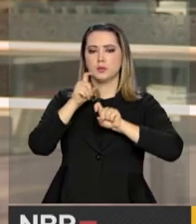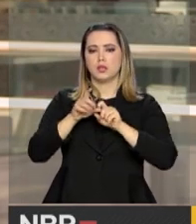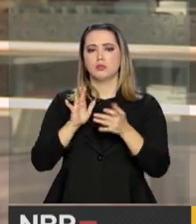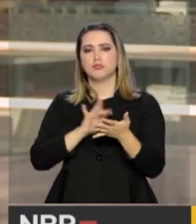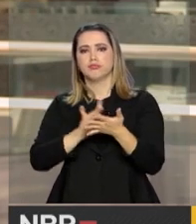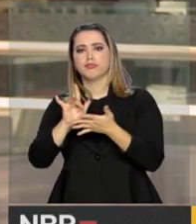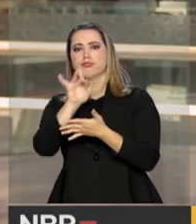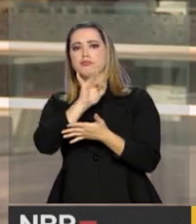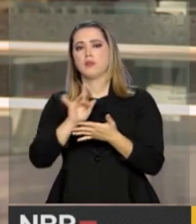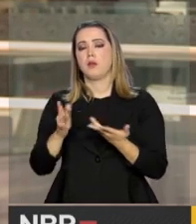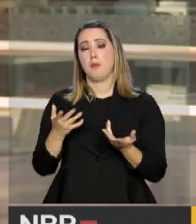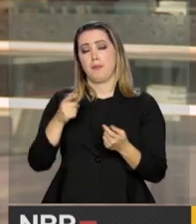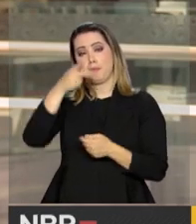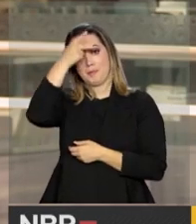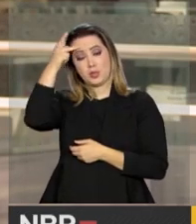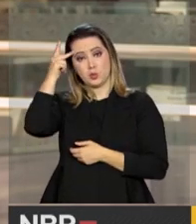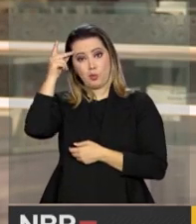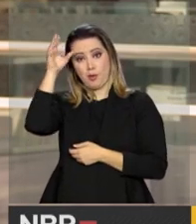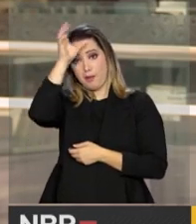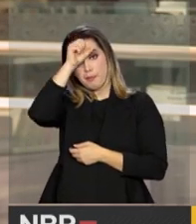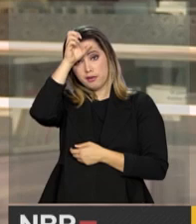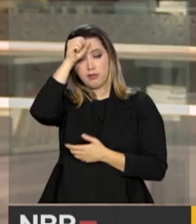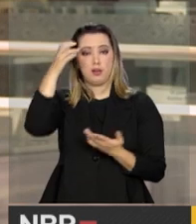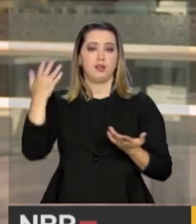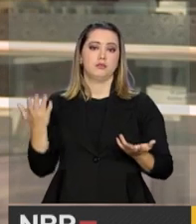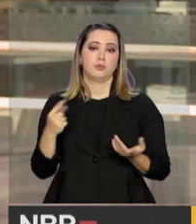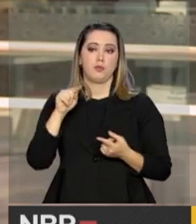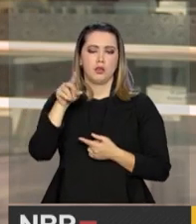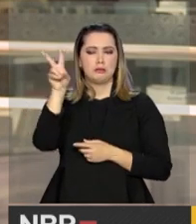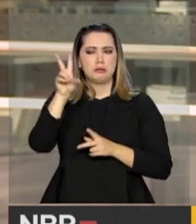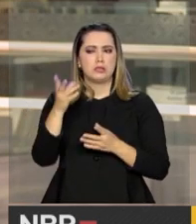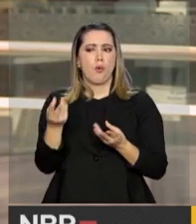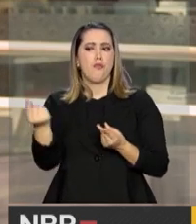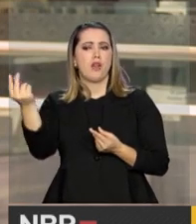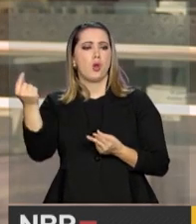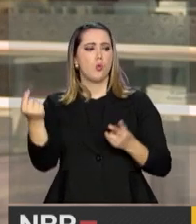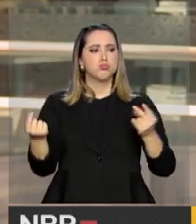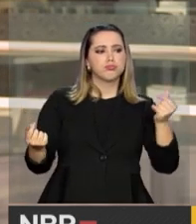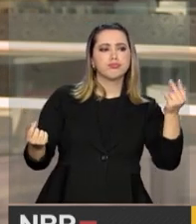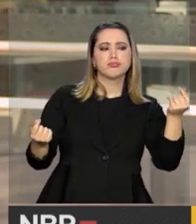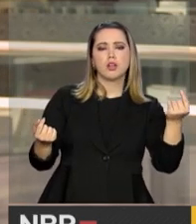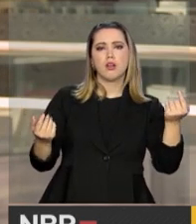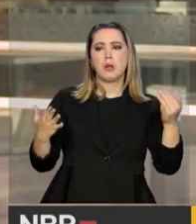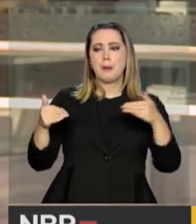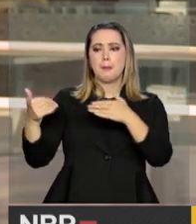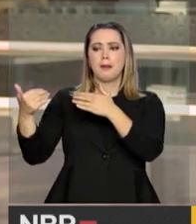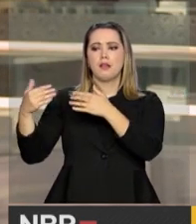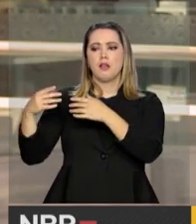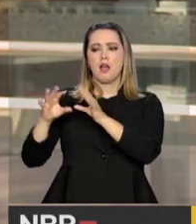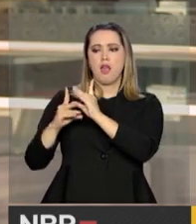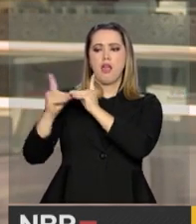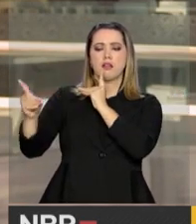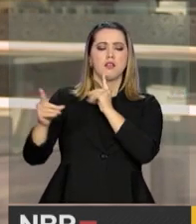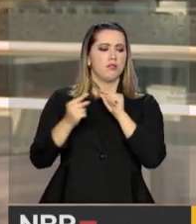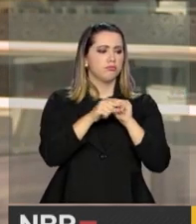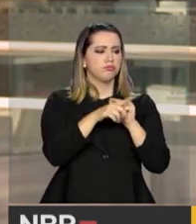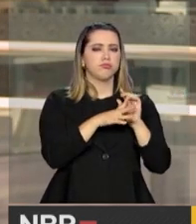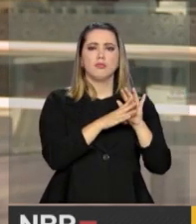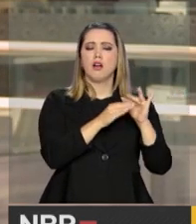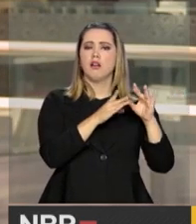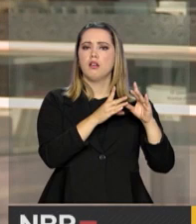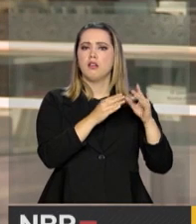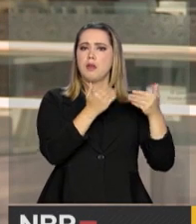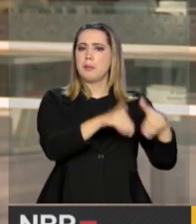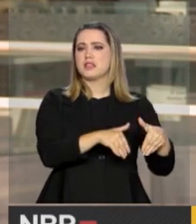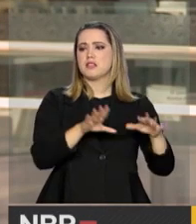pessoas que estão aprendendo. Então, essa avaliação do custo, da diferença do custo, nós não podemos afirmar que é